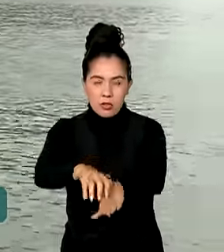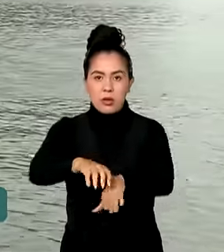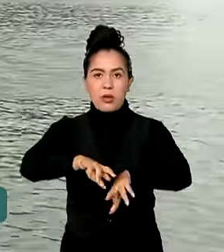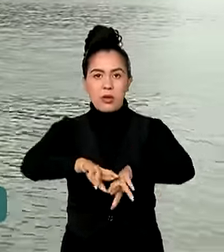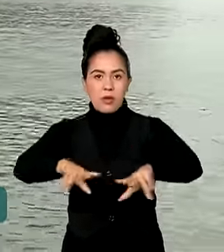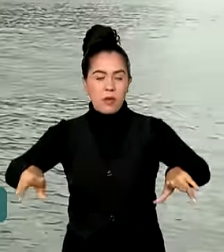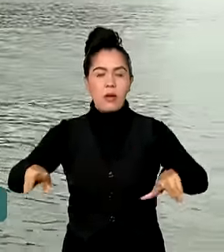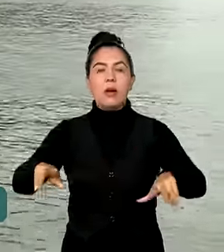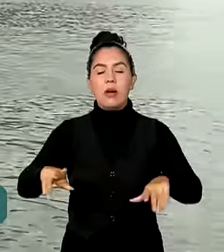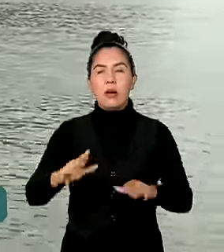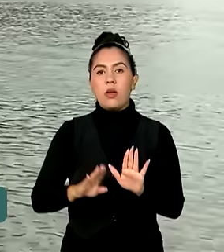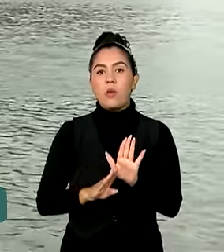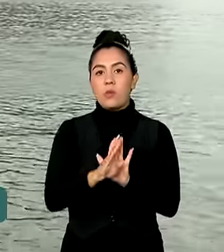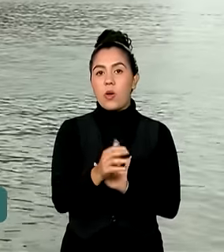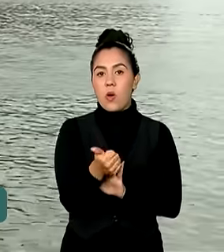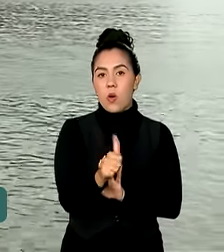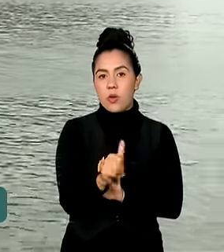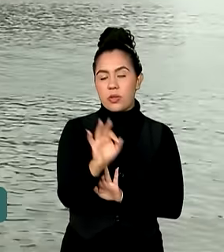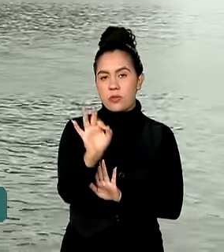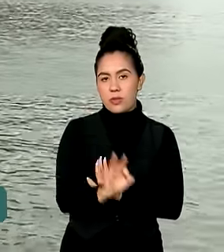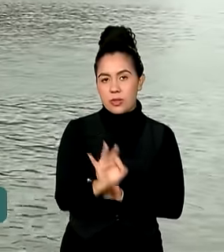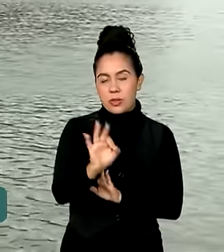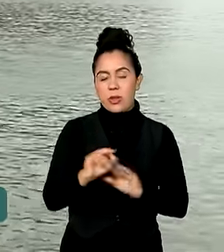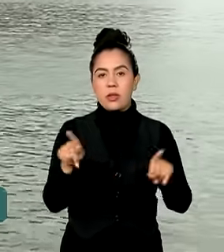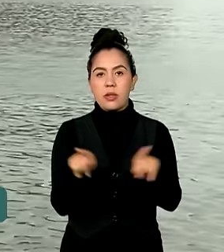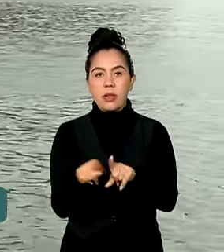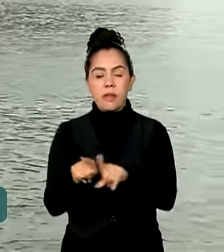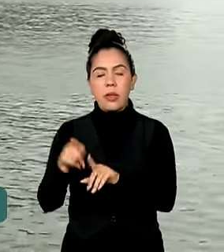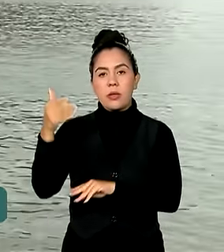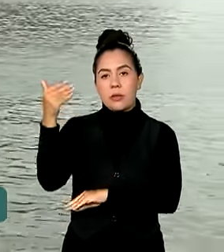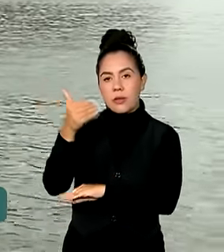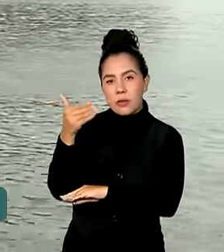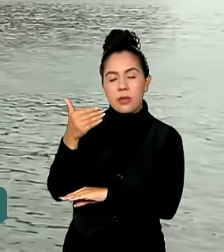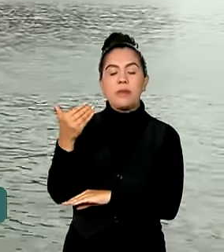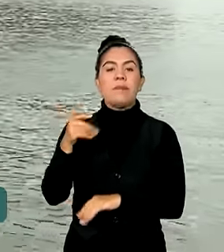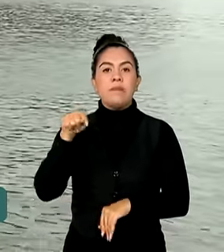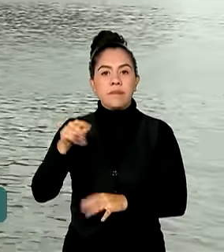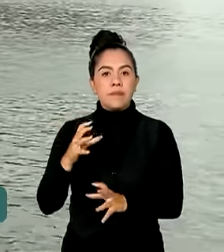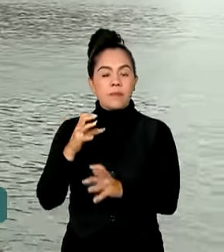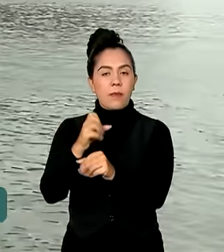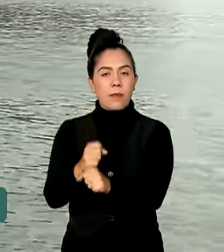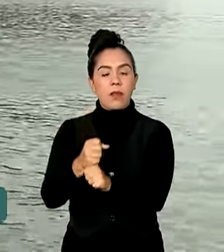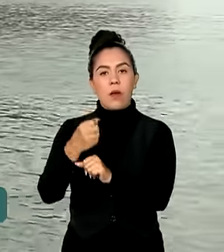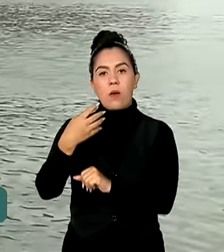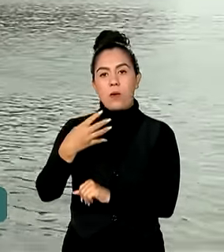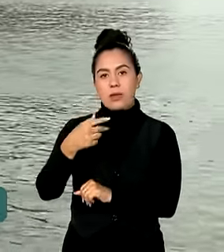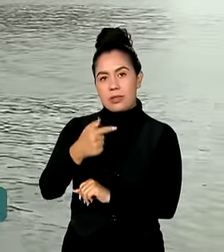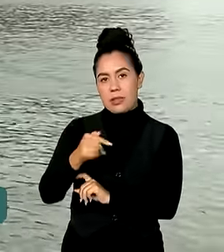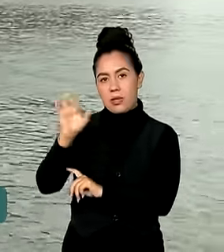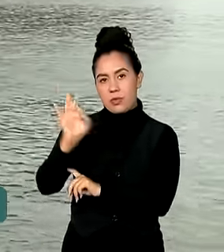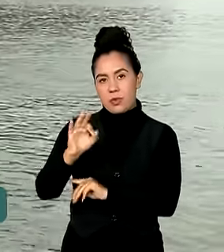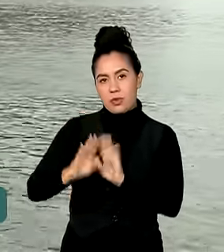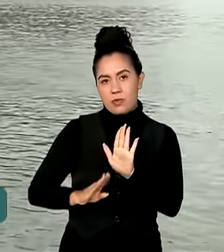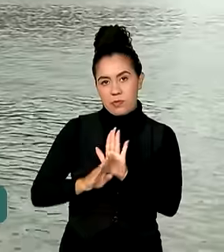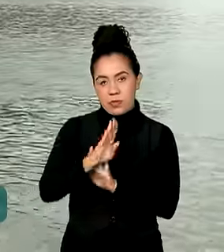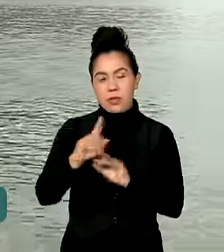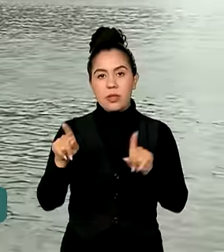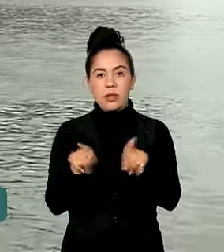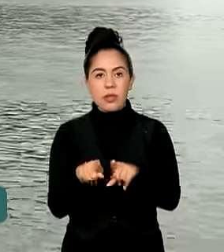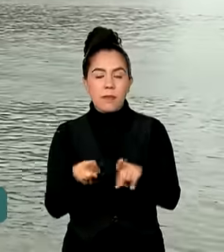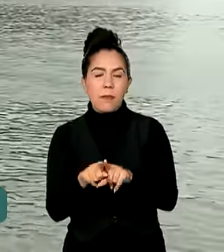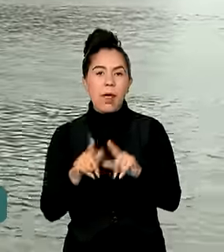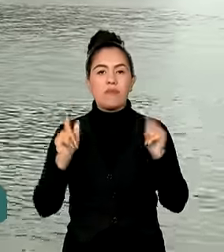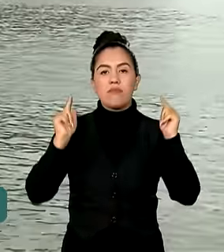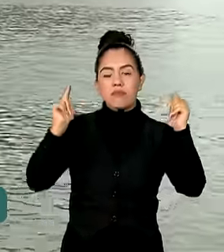aumento de 11%, e pelo bom desempenho de áreas como hospedagem, que teve alta de quase 7%, e de atividades culturais,